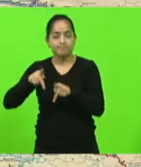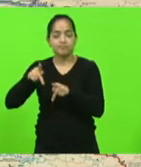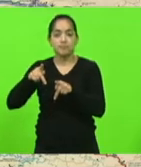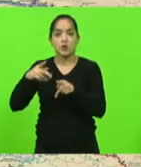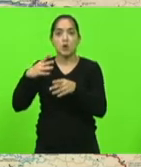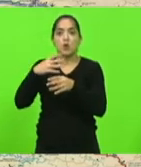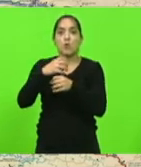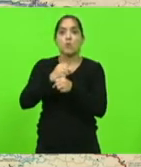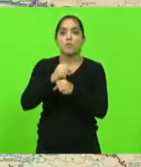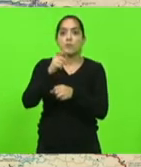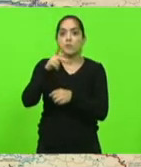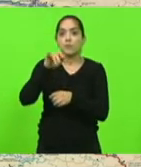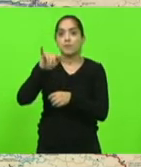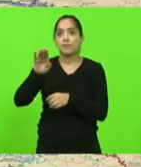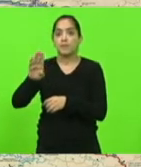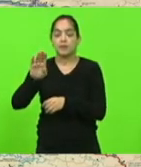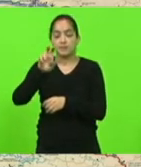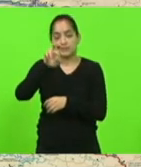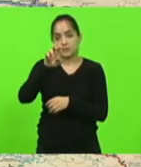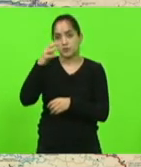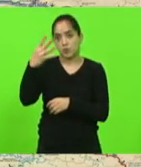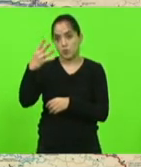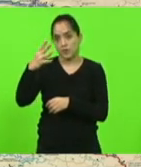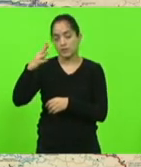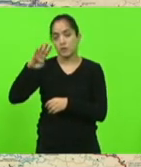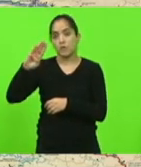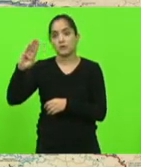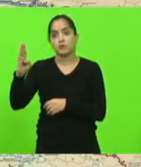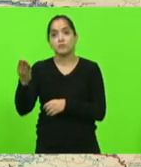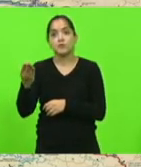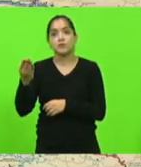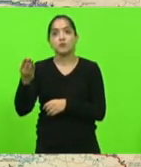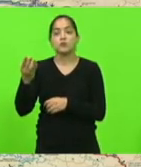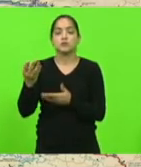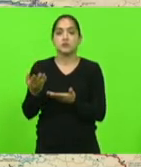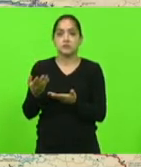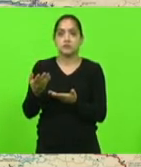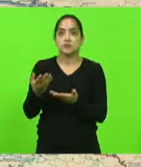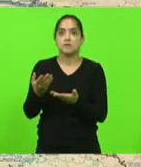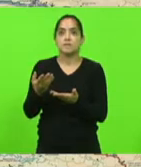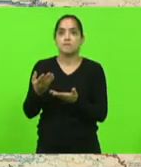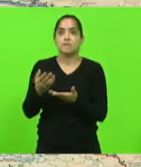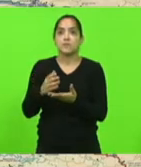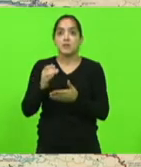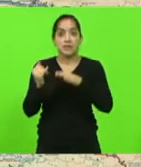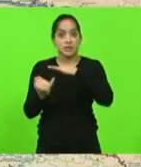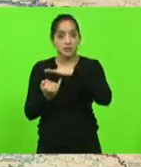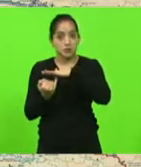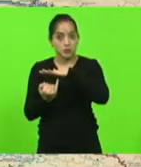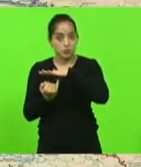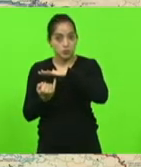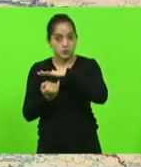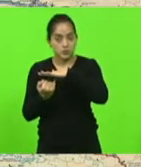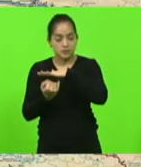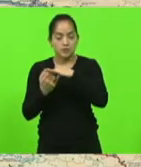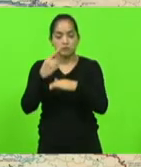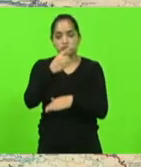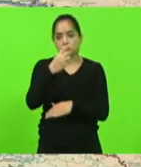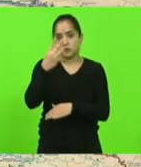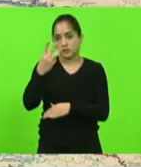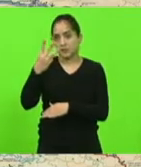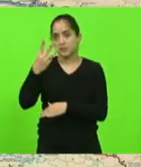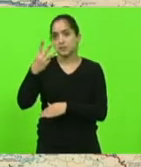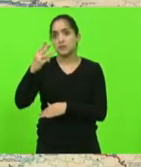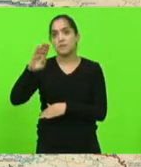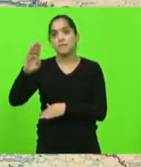de quase 54 bilhões de reais um PIB industrial então de 13 bilhões de reais